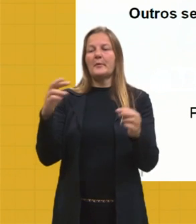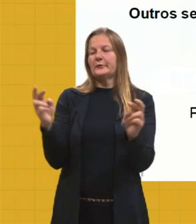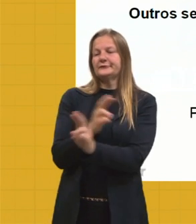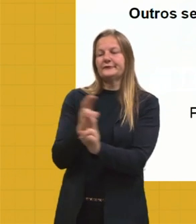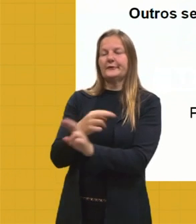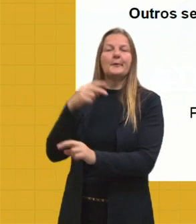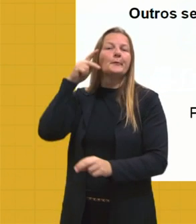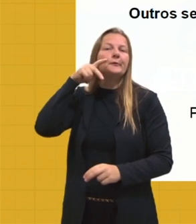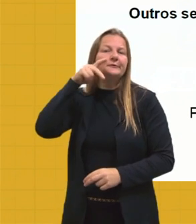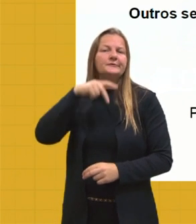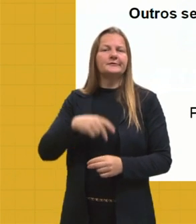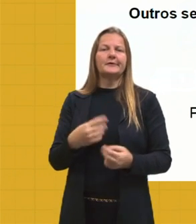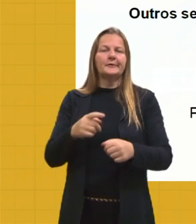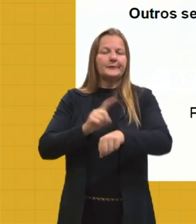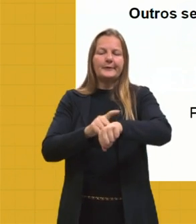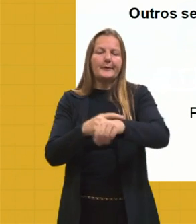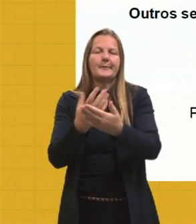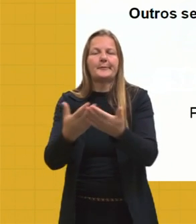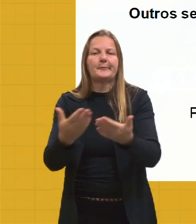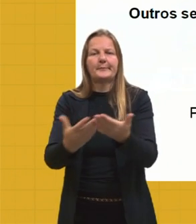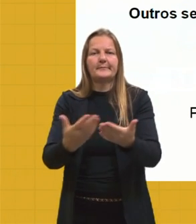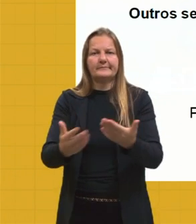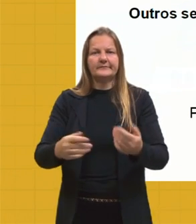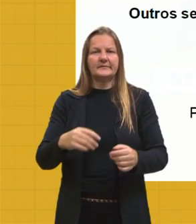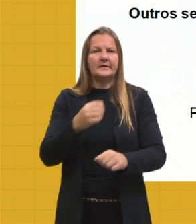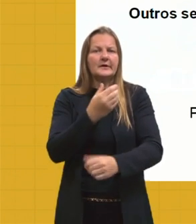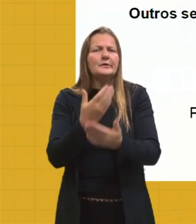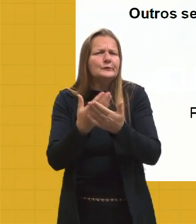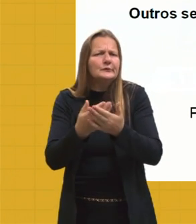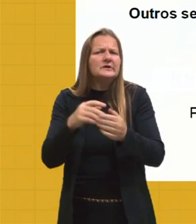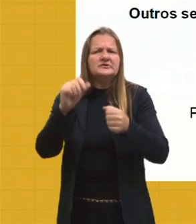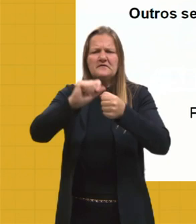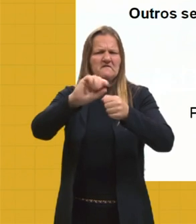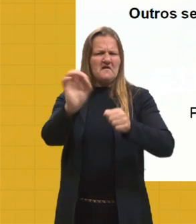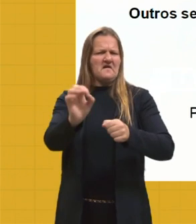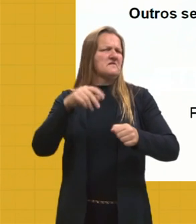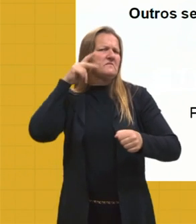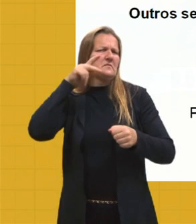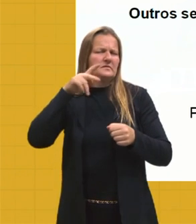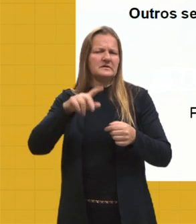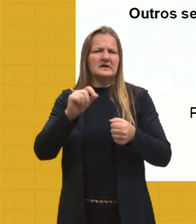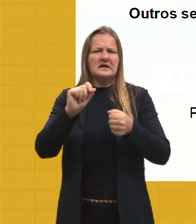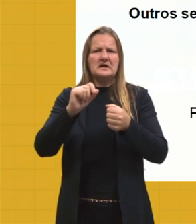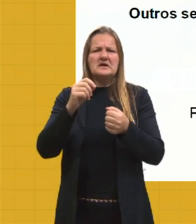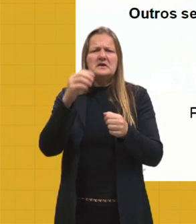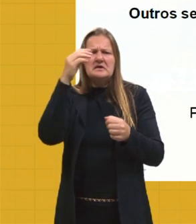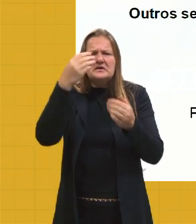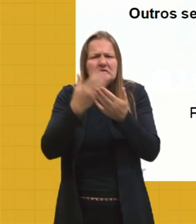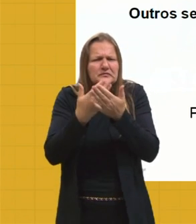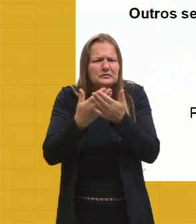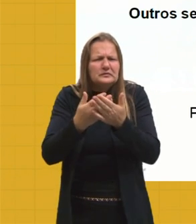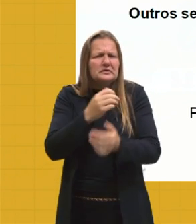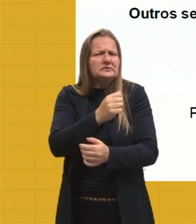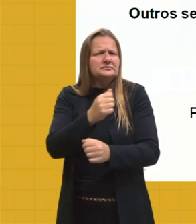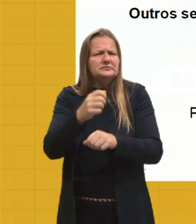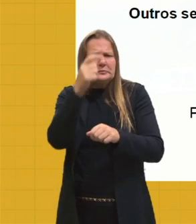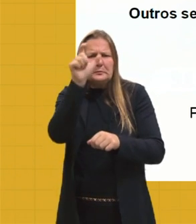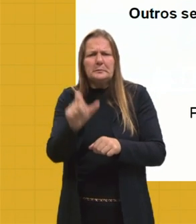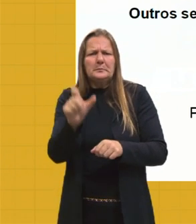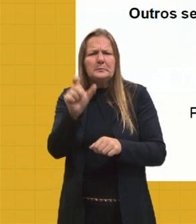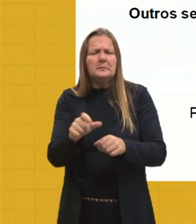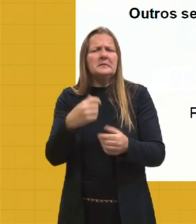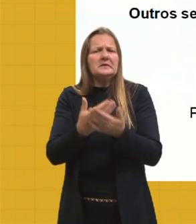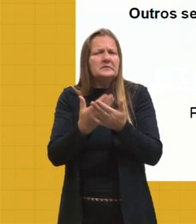ficar perdendo tempo com política, né? Estudante não faz política. Estudante tem que estudar, tem que cumprir seus compromissos e tal.